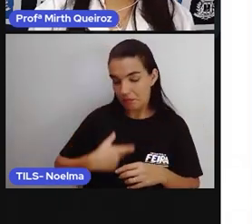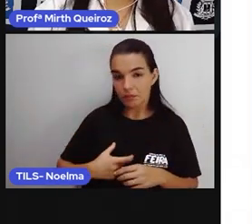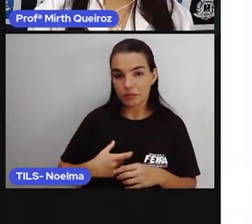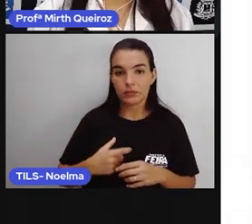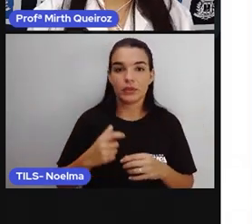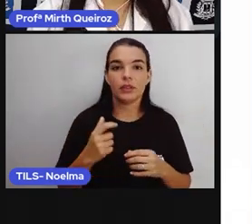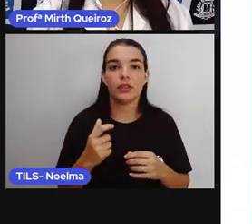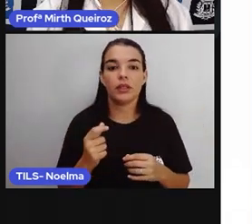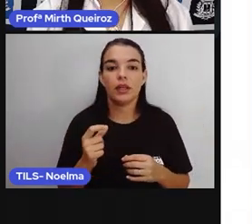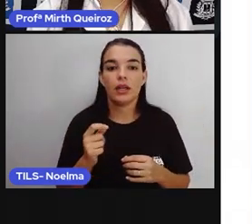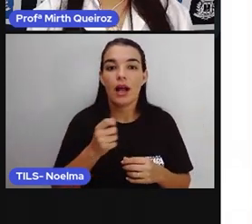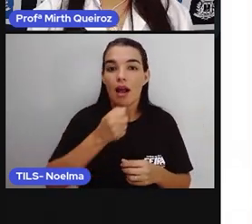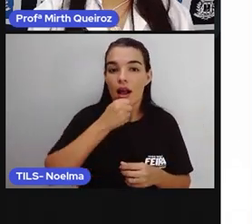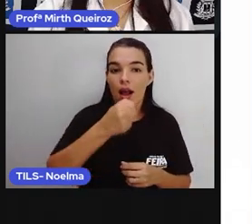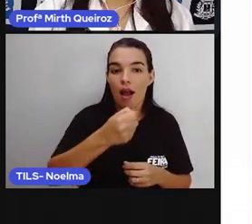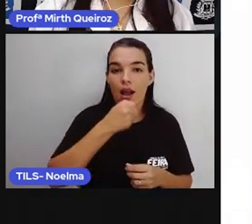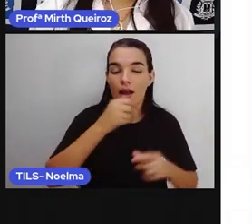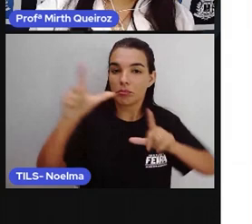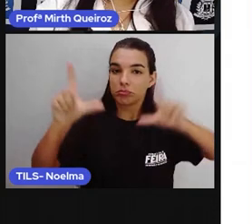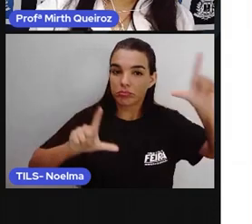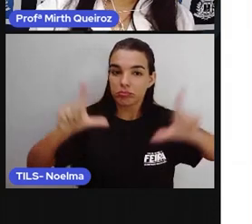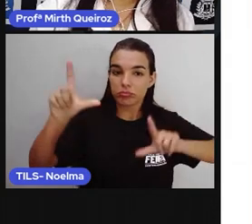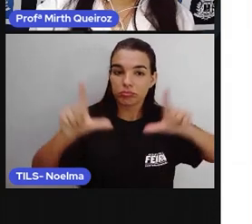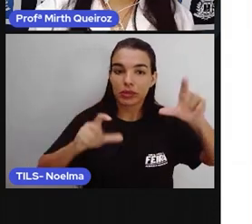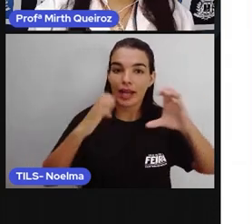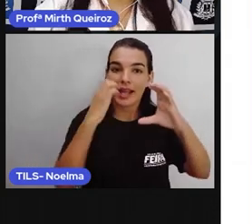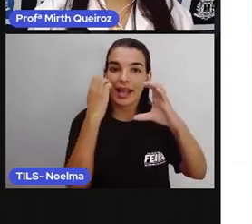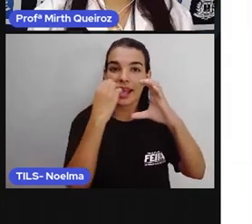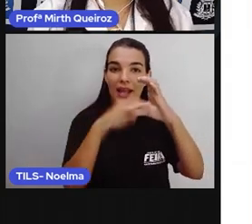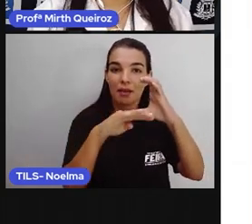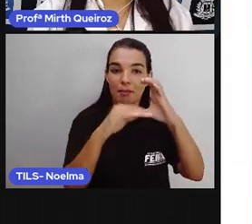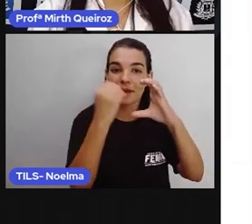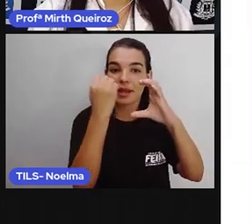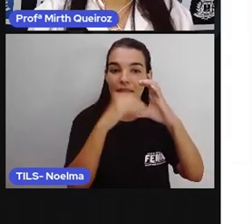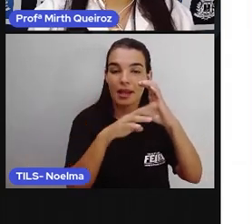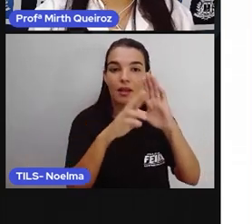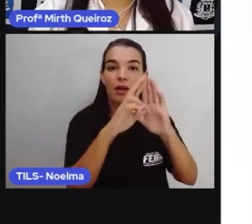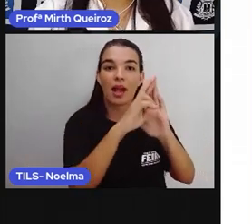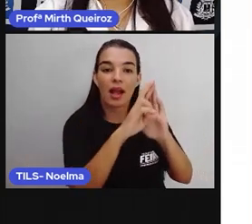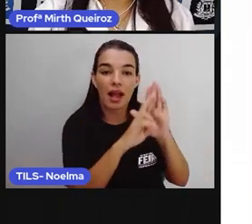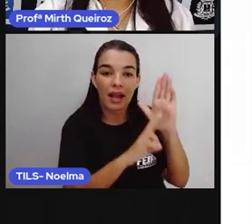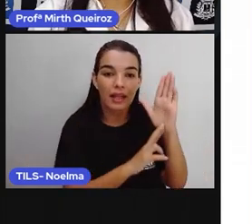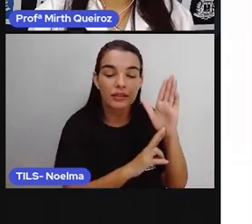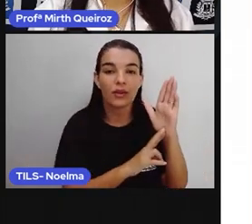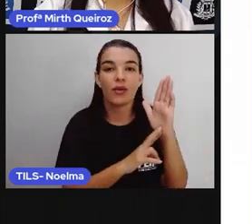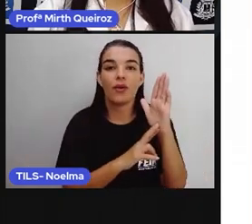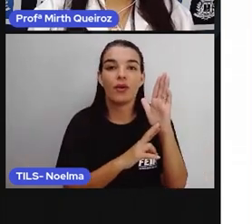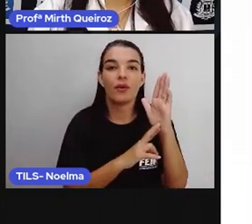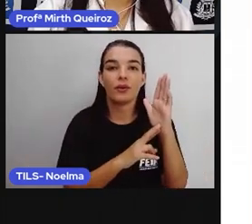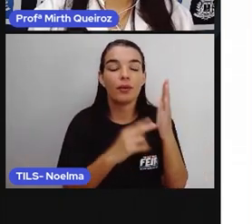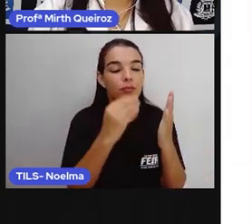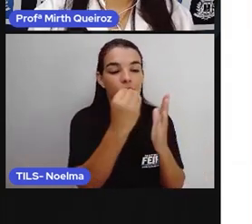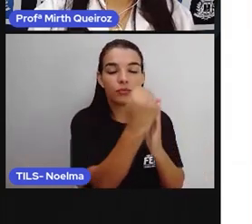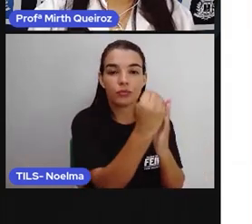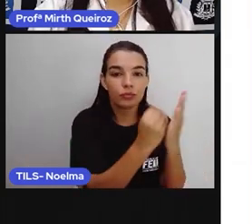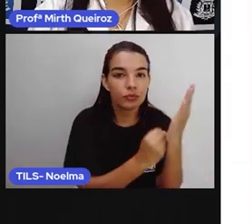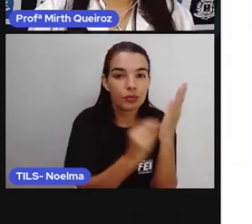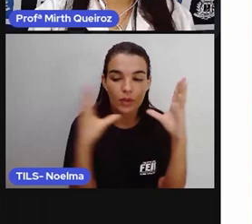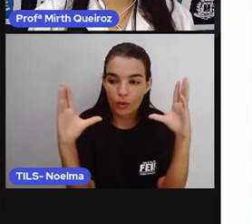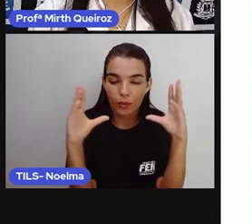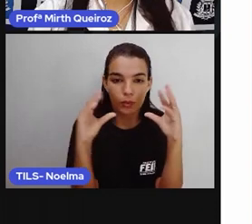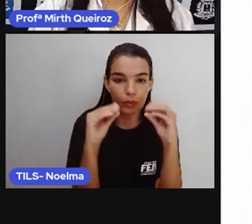crônica, reportagem, e-mail, relatório, resenha, diário,